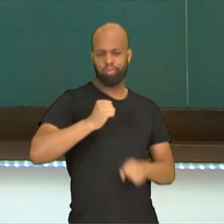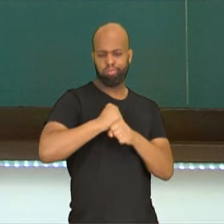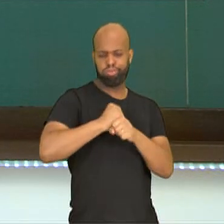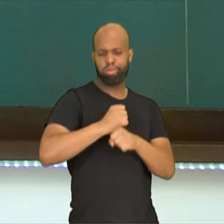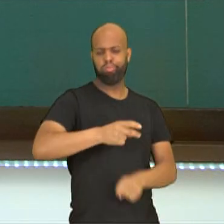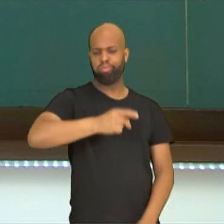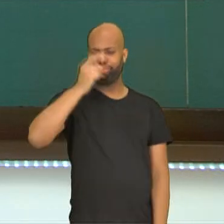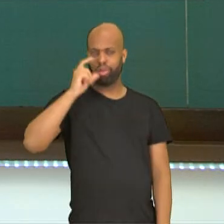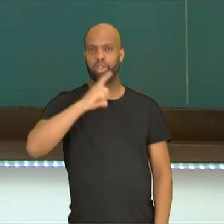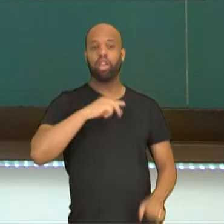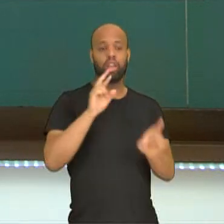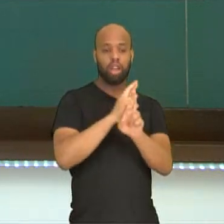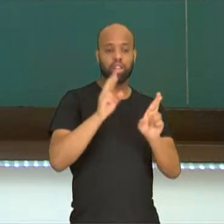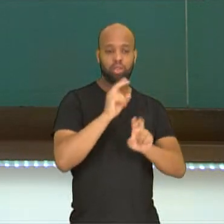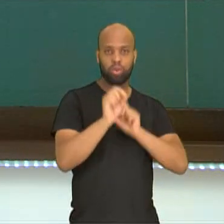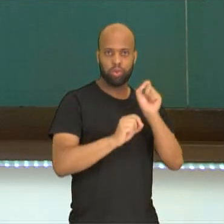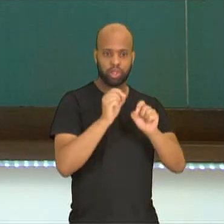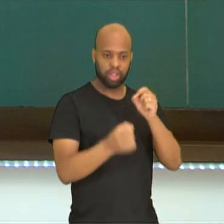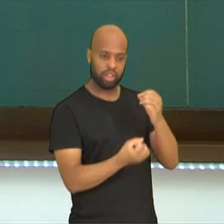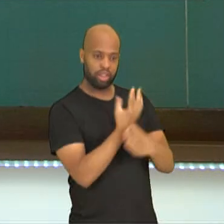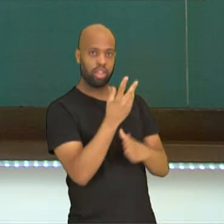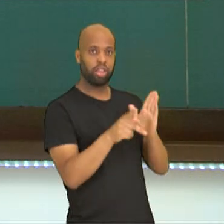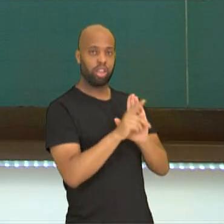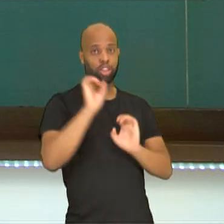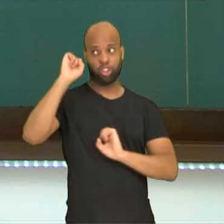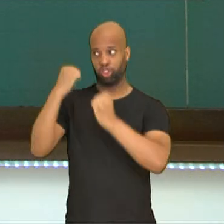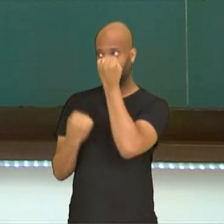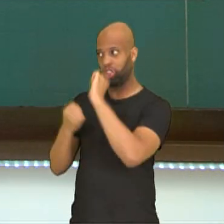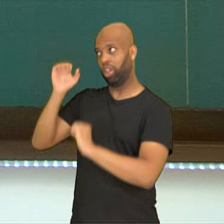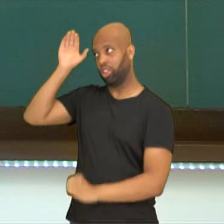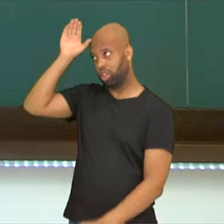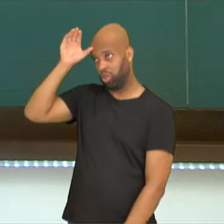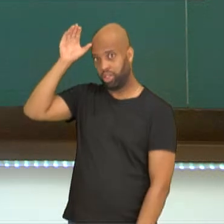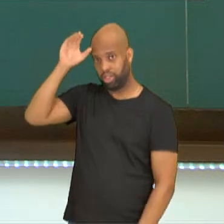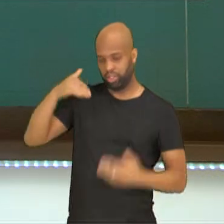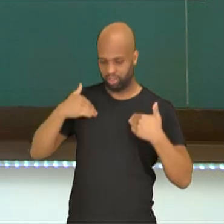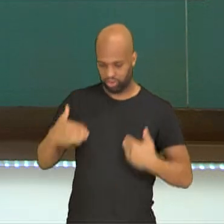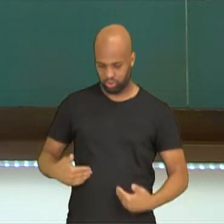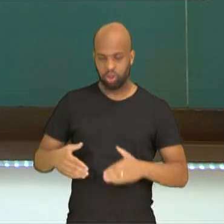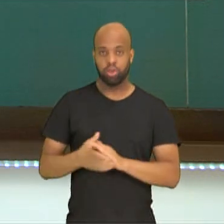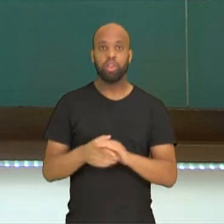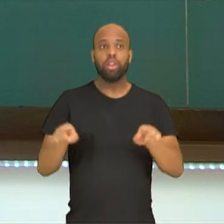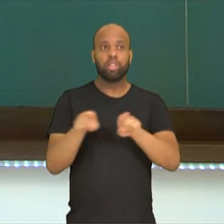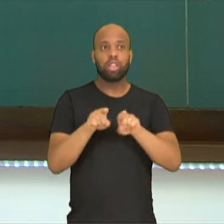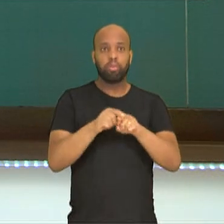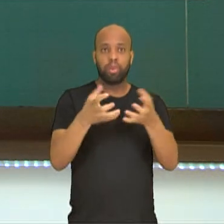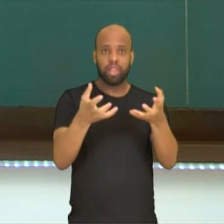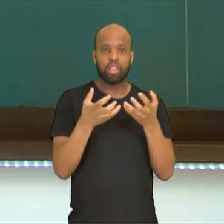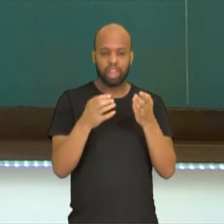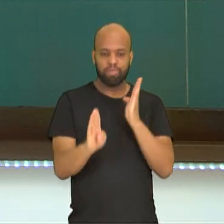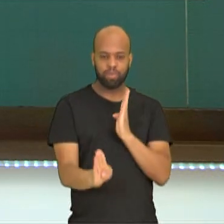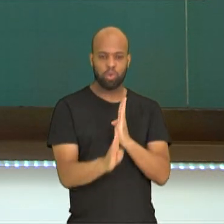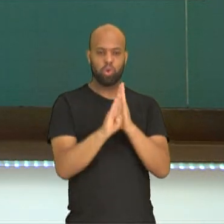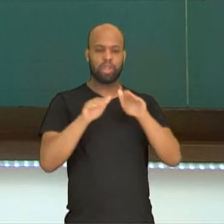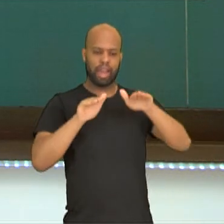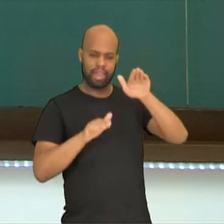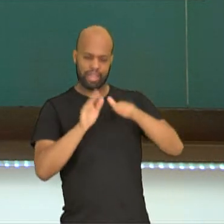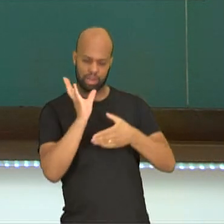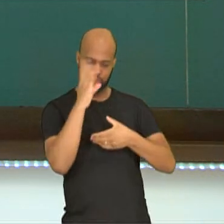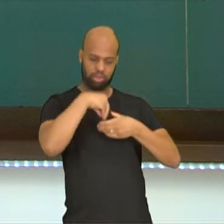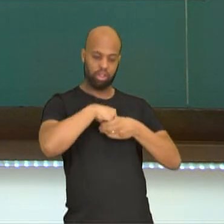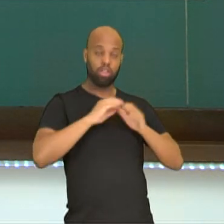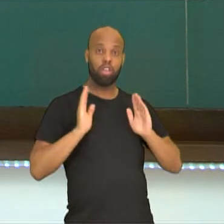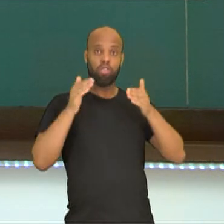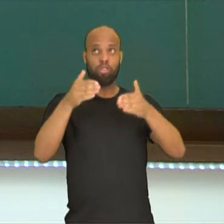associadas à criação da ginástica de conscientização corporal. Ela faz a busca pelo equilíbrio com enfoque na